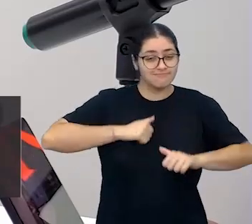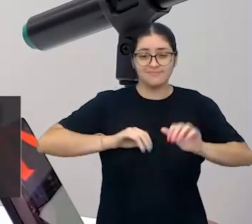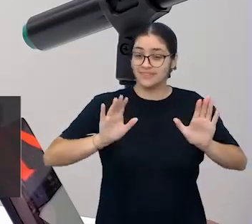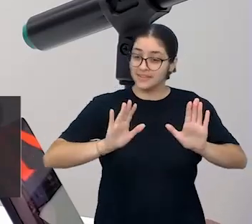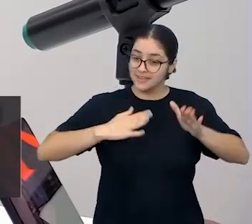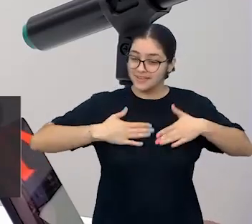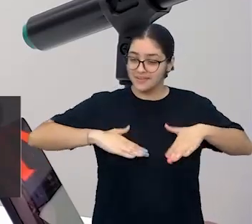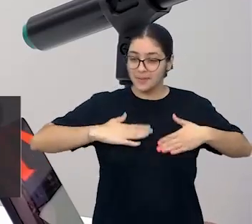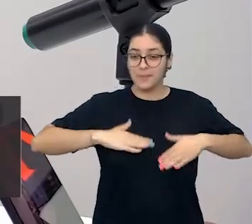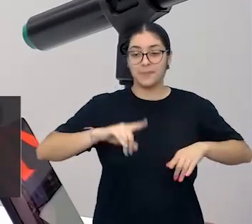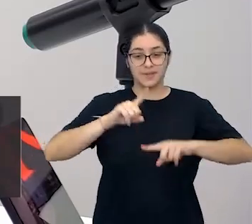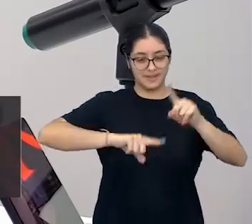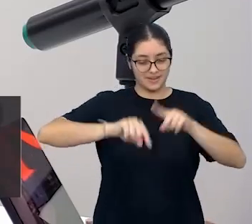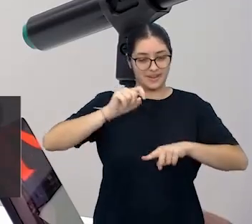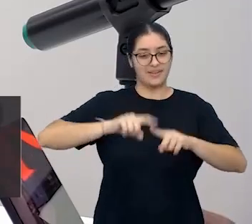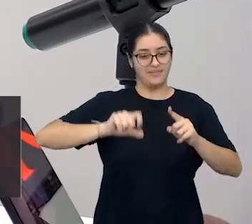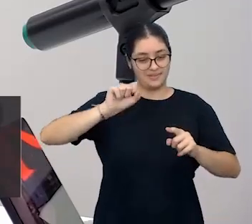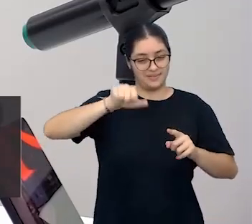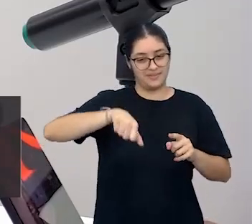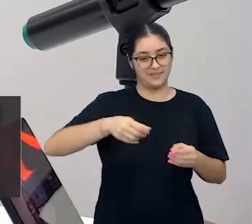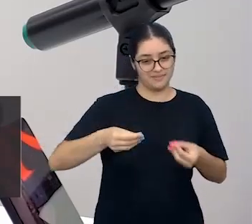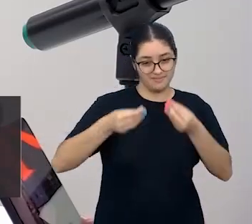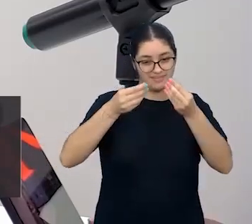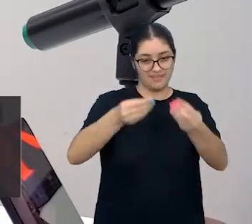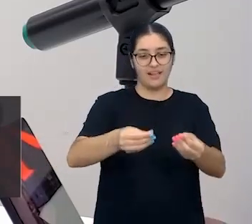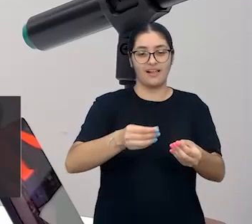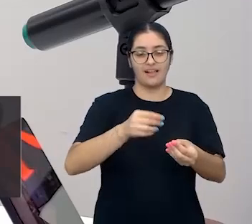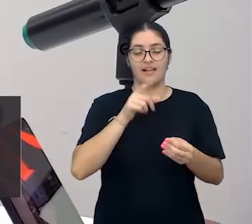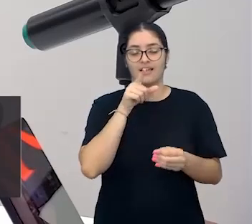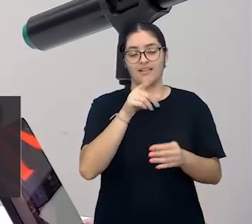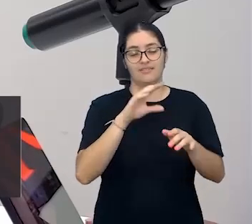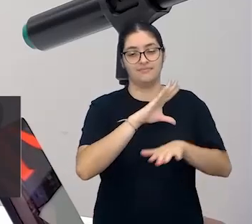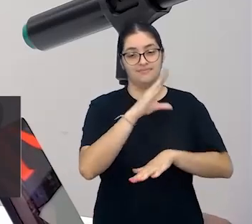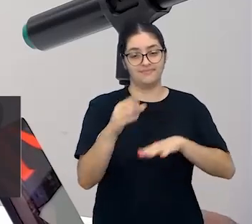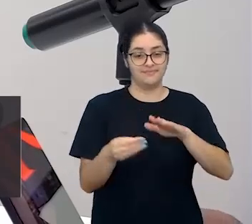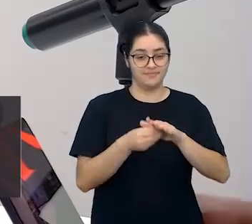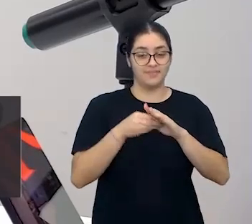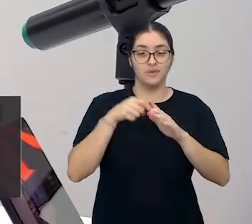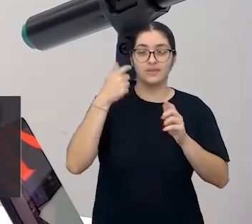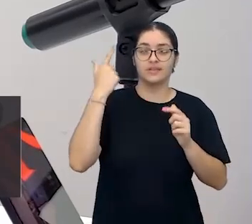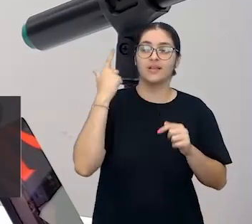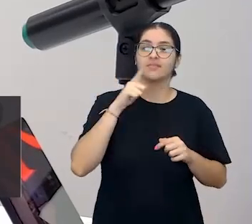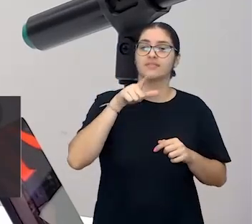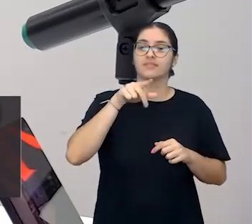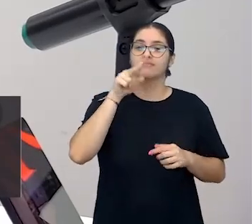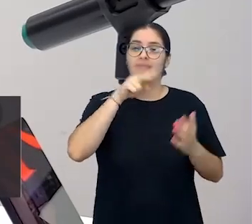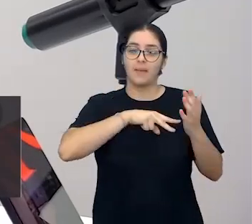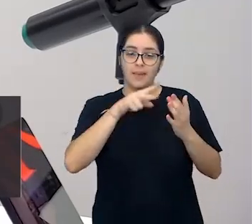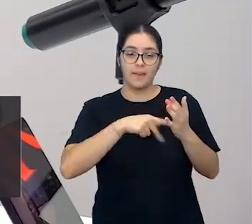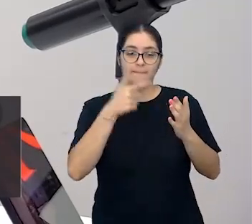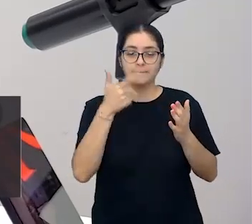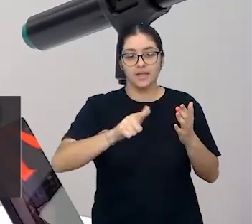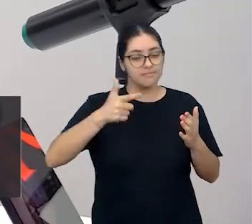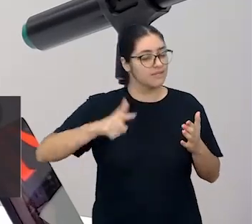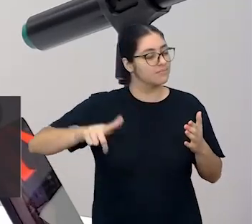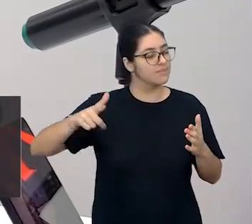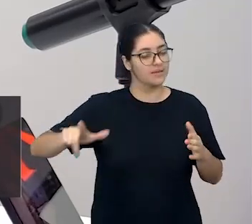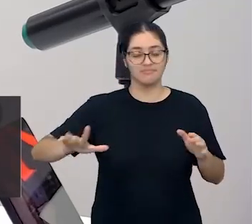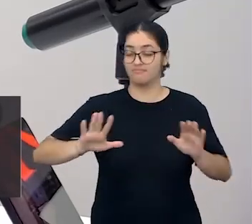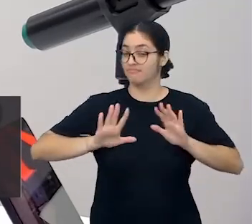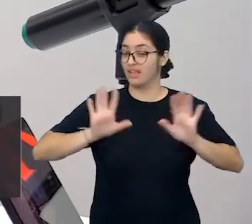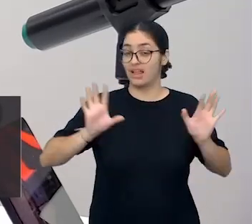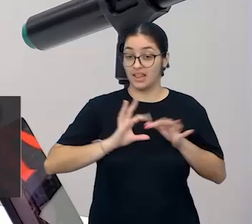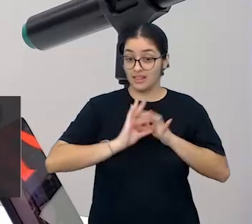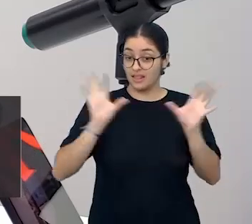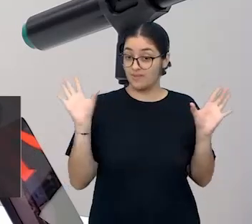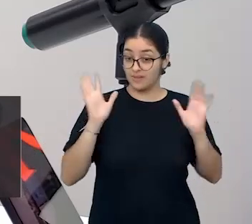Vocês terão esse material para poder reler, olhar para ele todas as vezes que forem necessárias, tá bom? Estará lá no